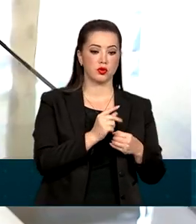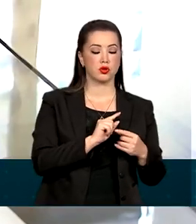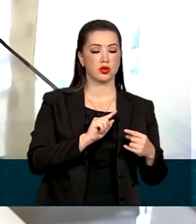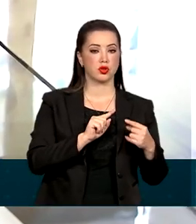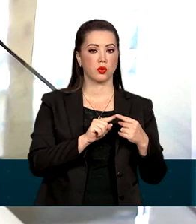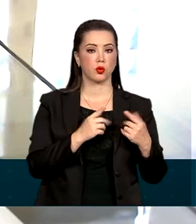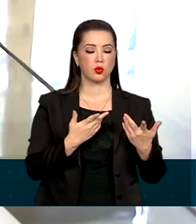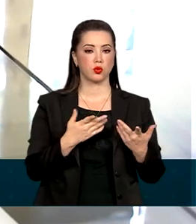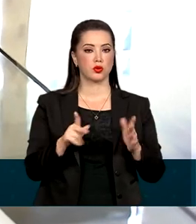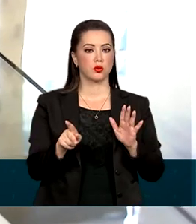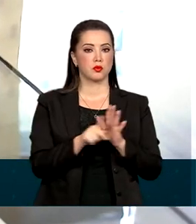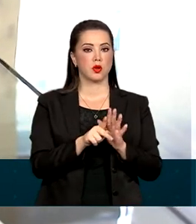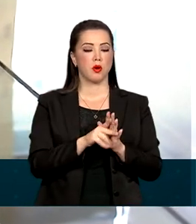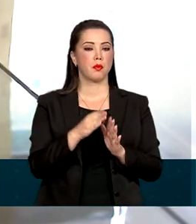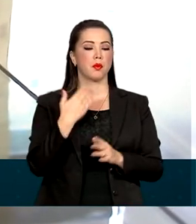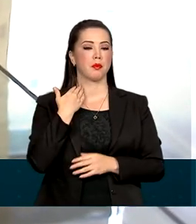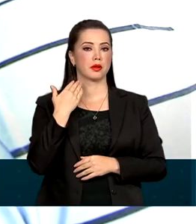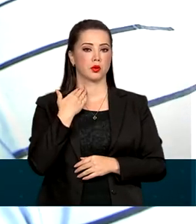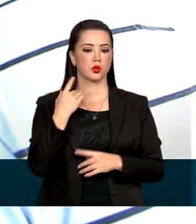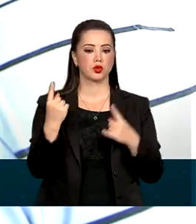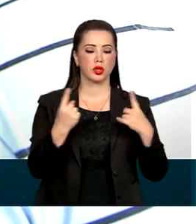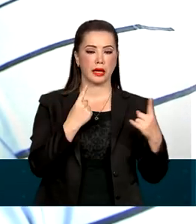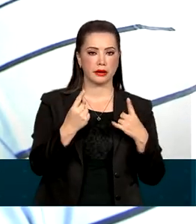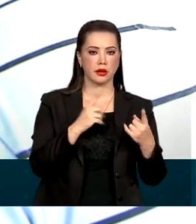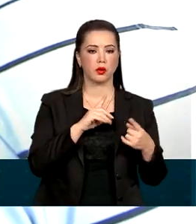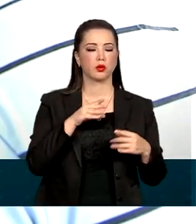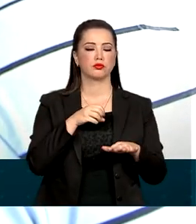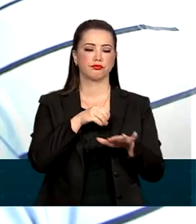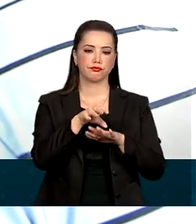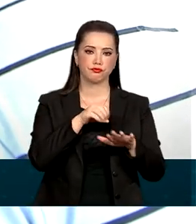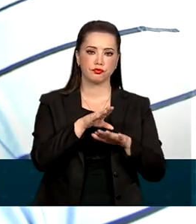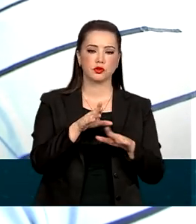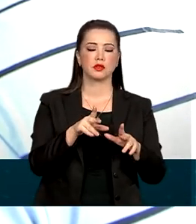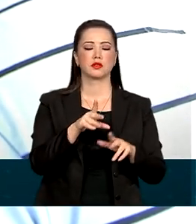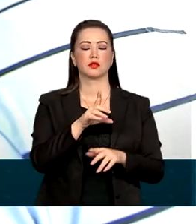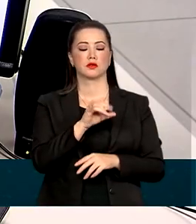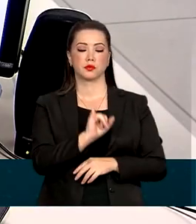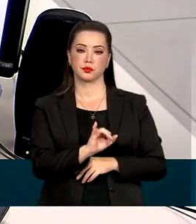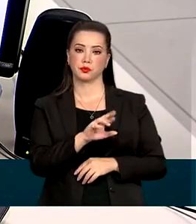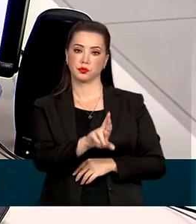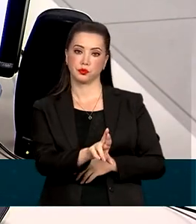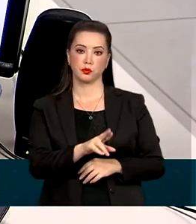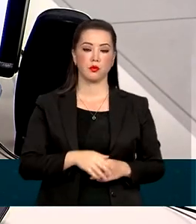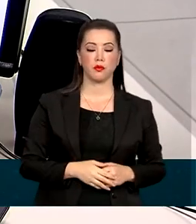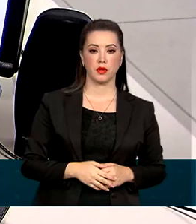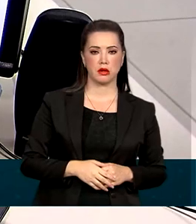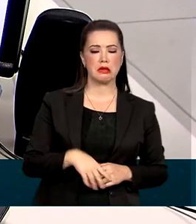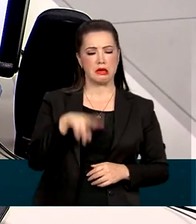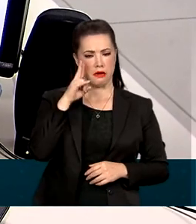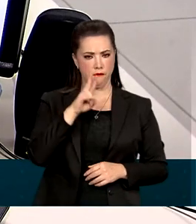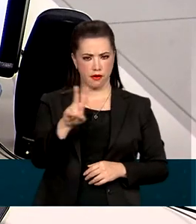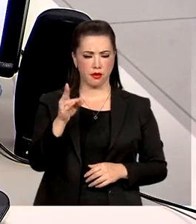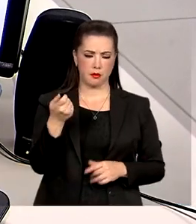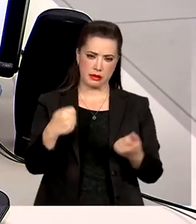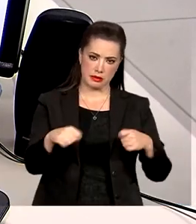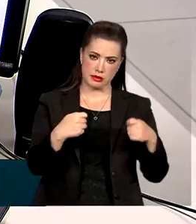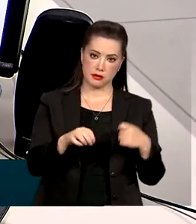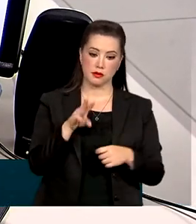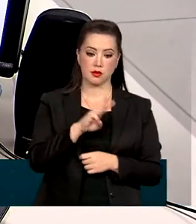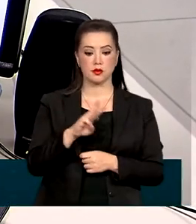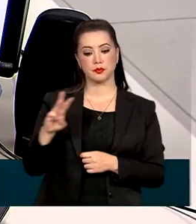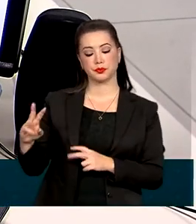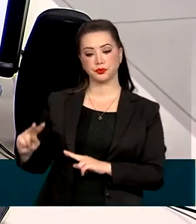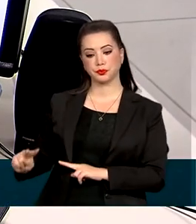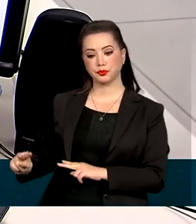diretamente na conta bancária, que foi informada na declaração. As consultas podem ser feitas na página no